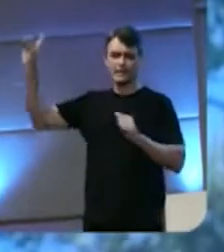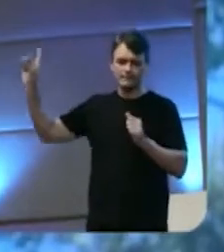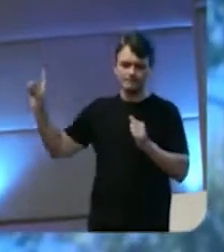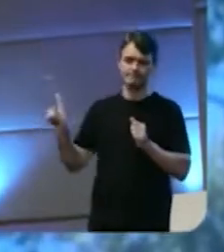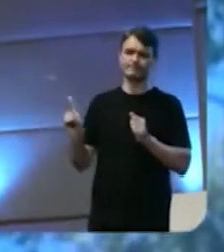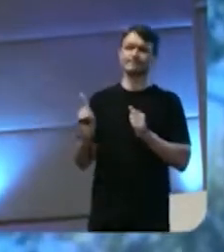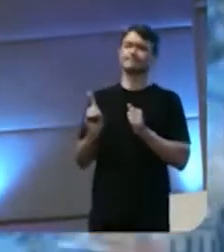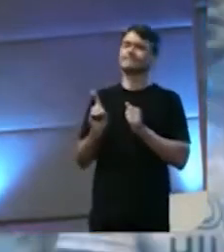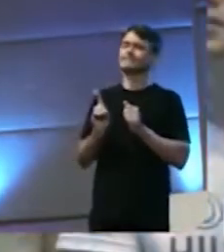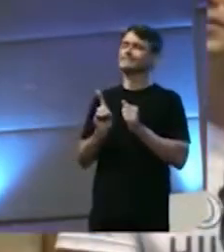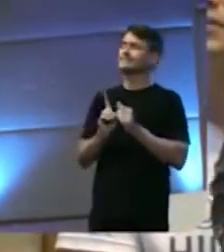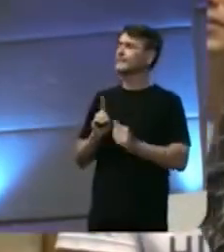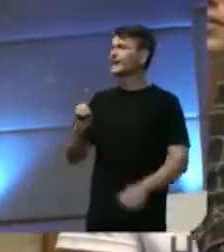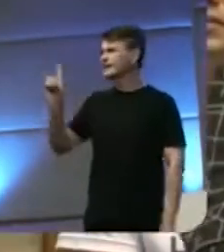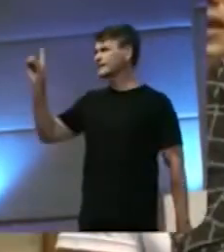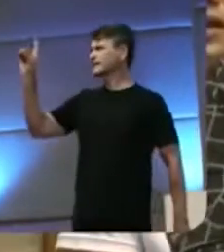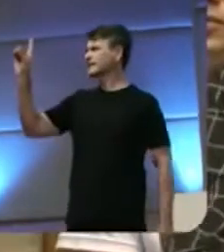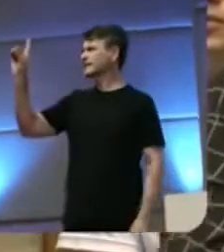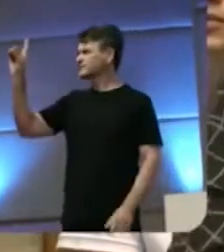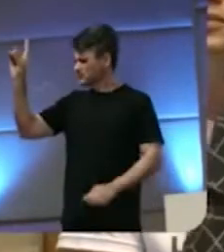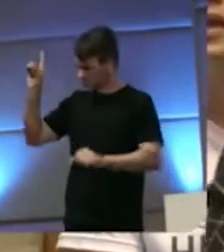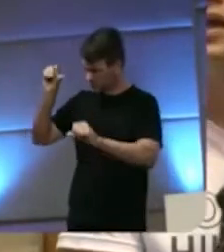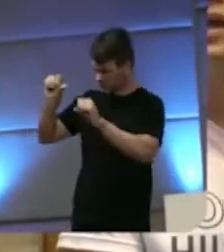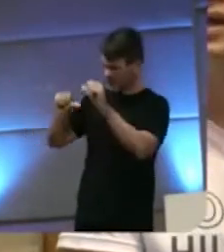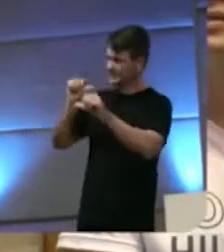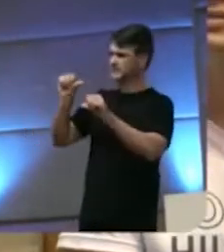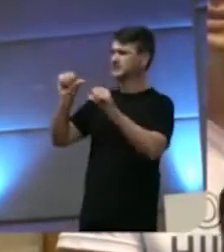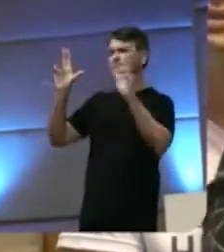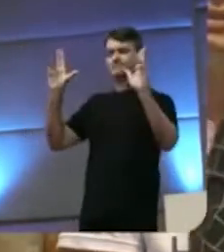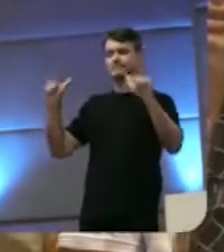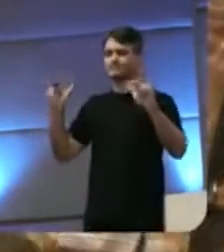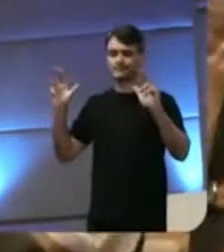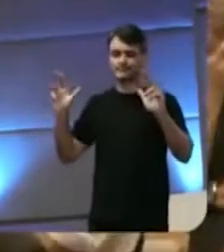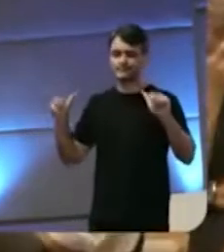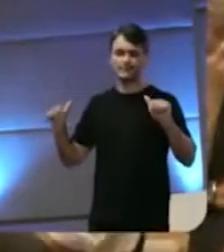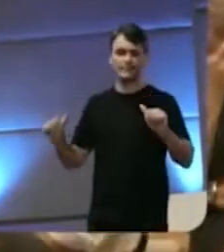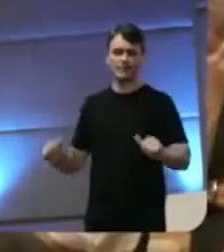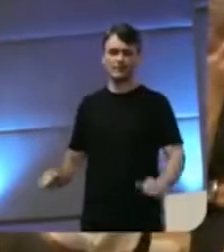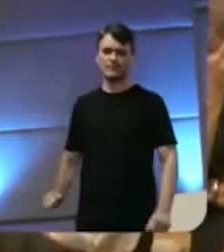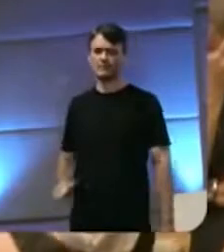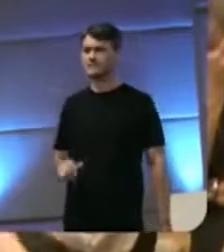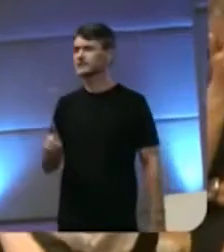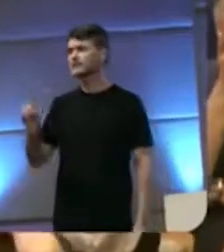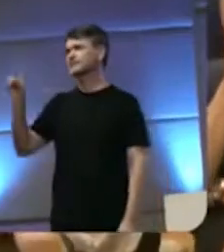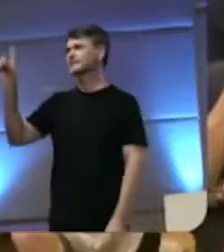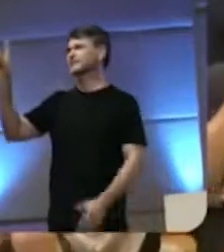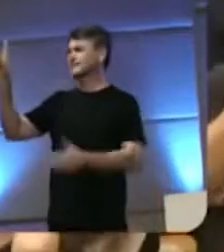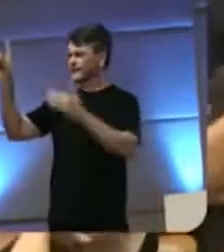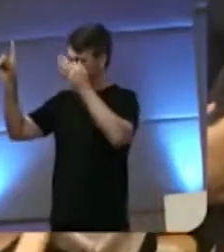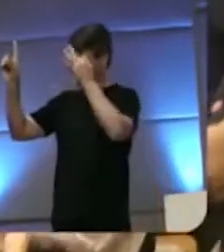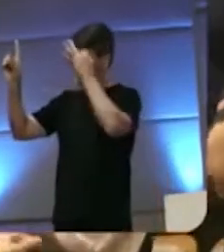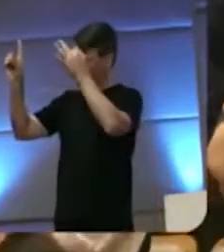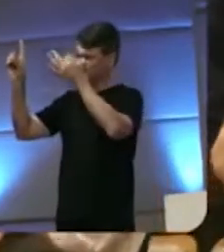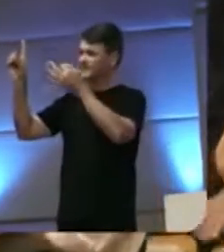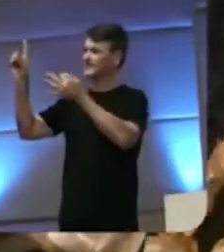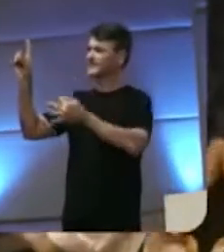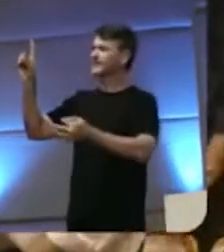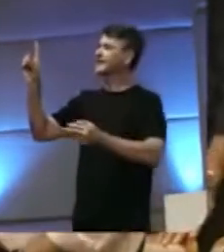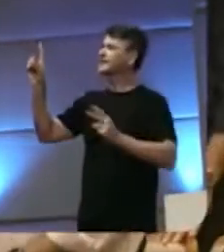longe, nunca mudaste Tu és fiel